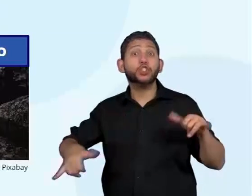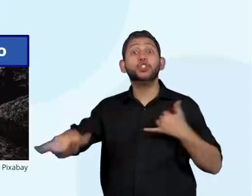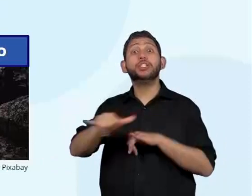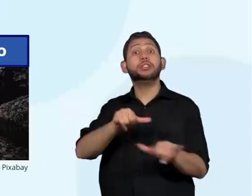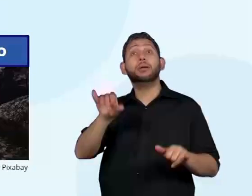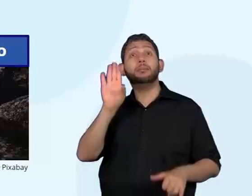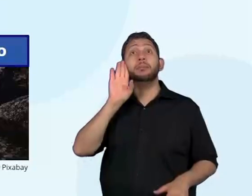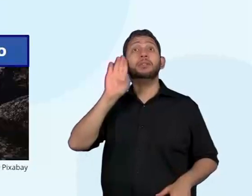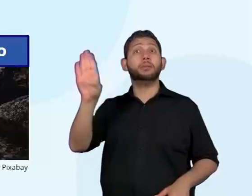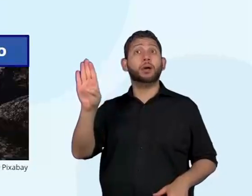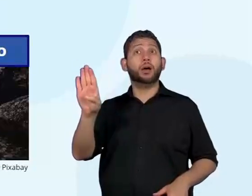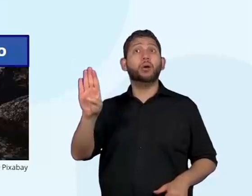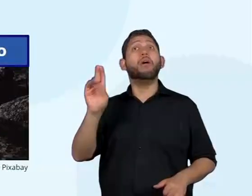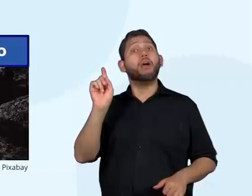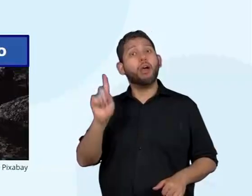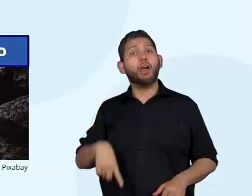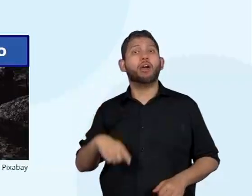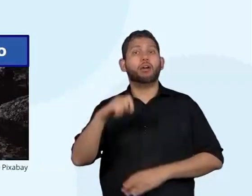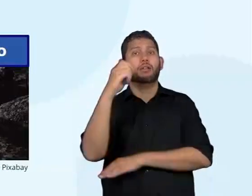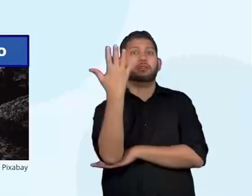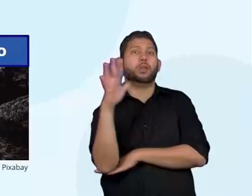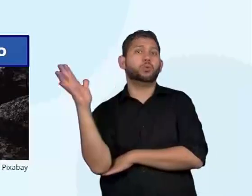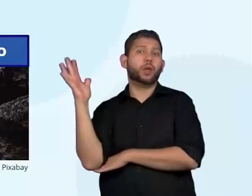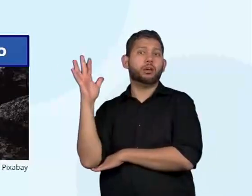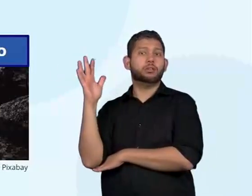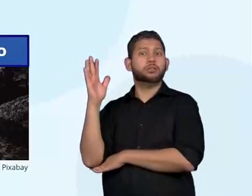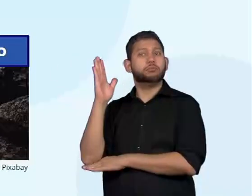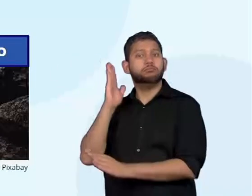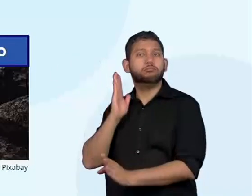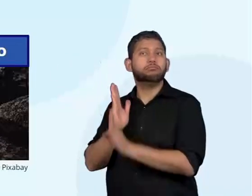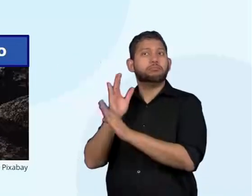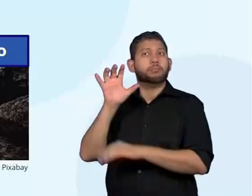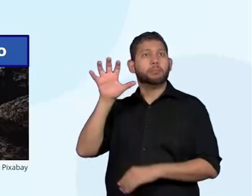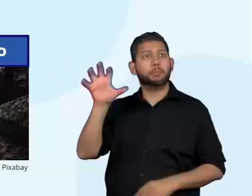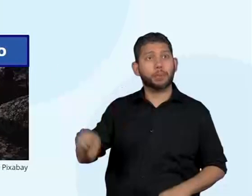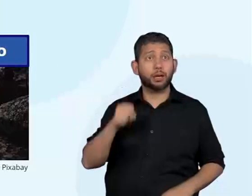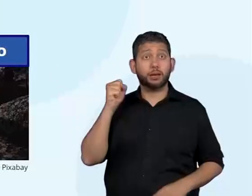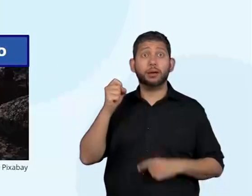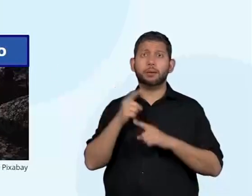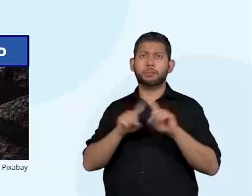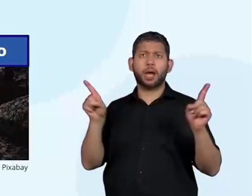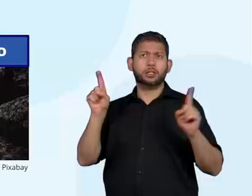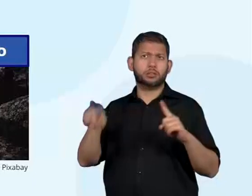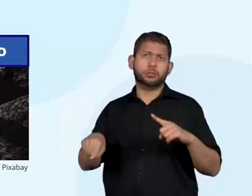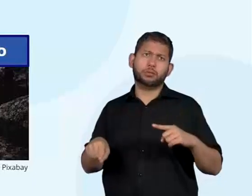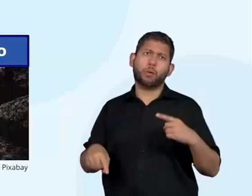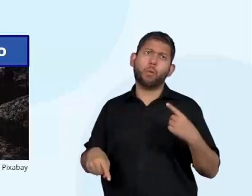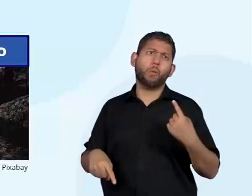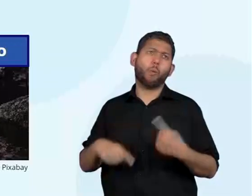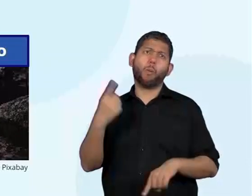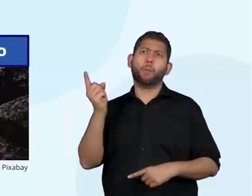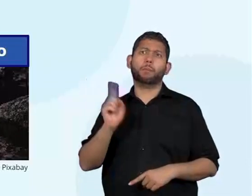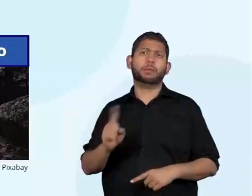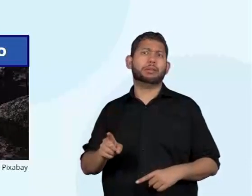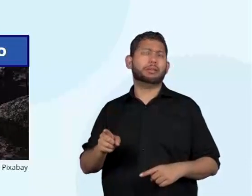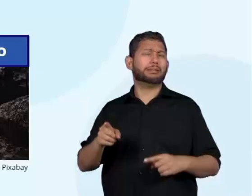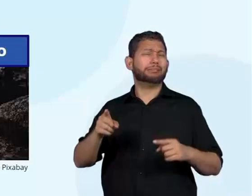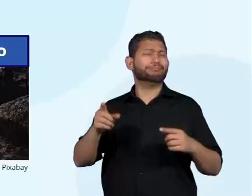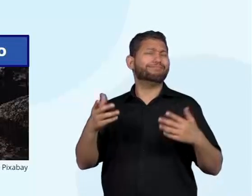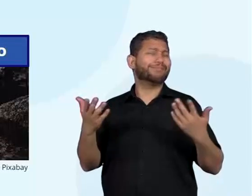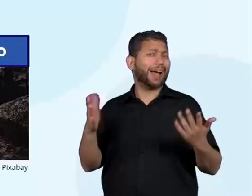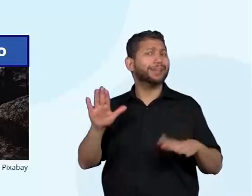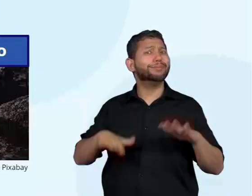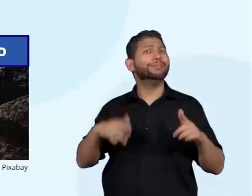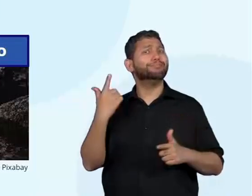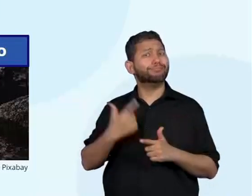energéticos encontrados na natureza. Mas essas fontes nem sempre são adequadas para a utilização final